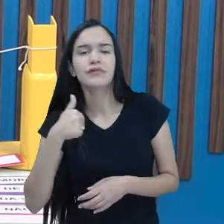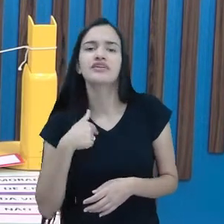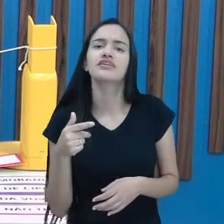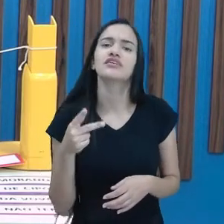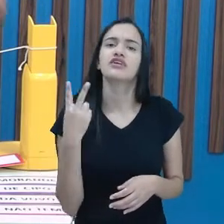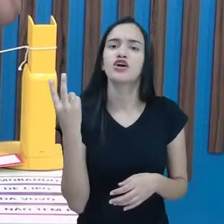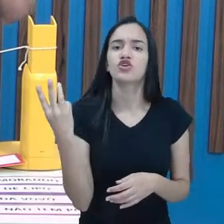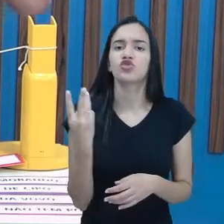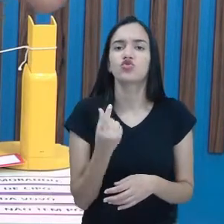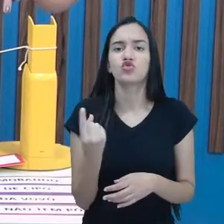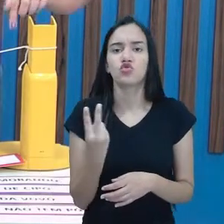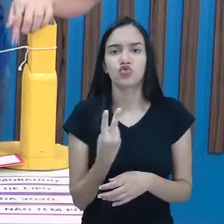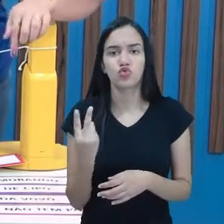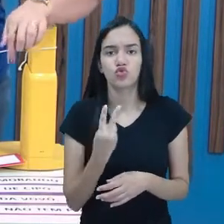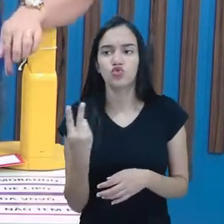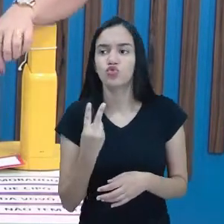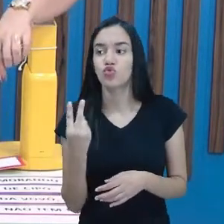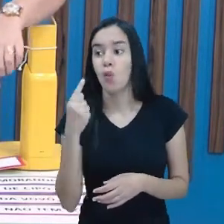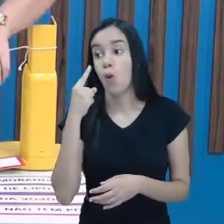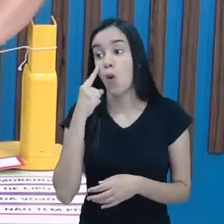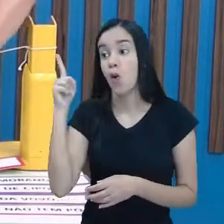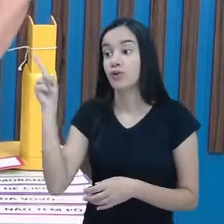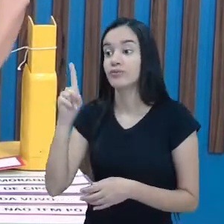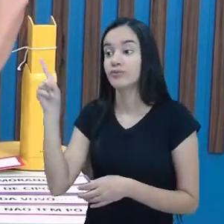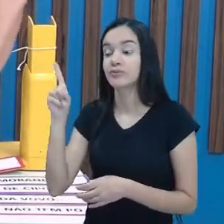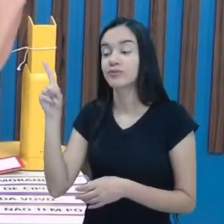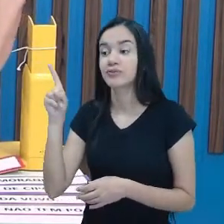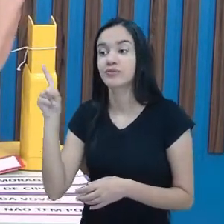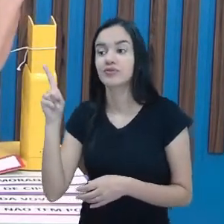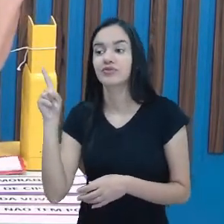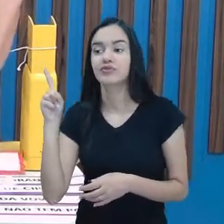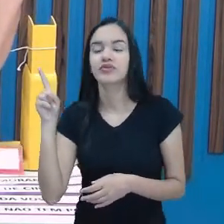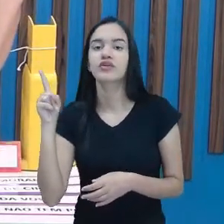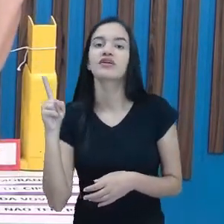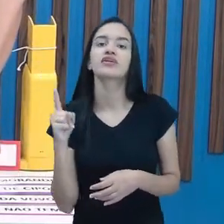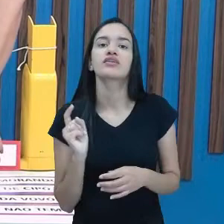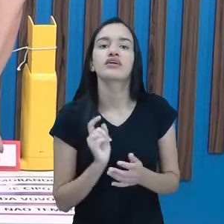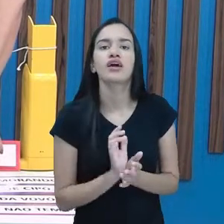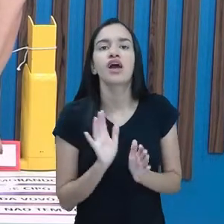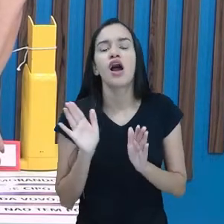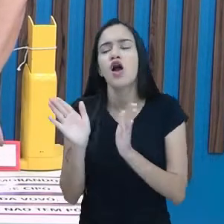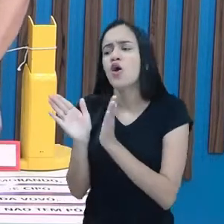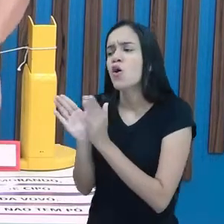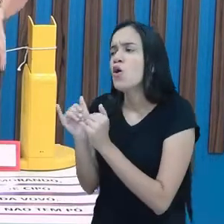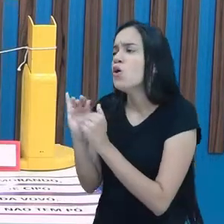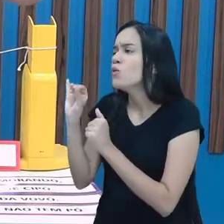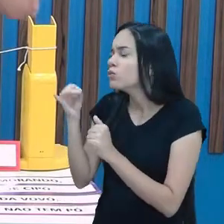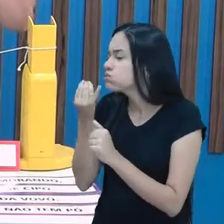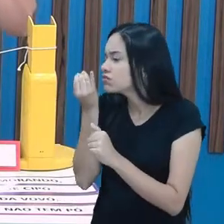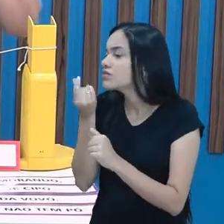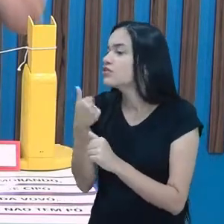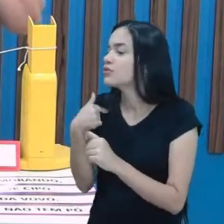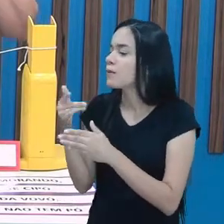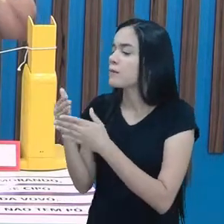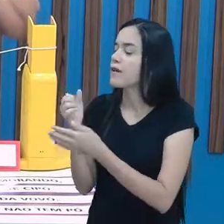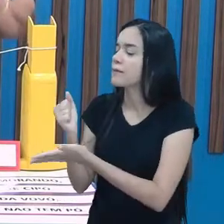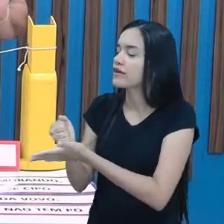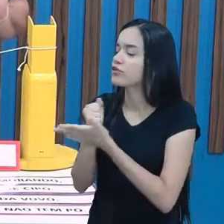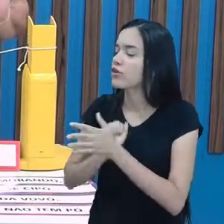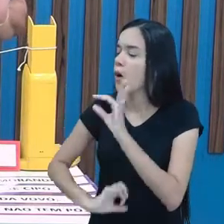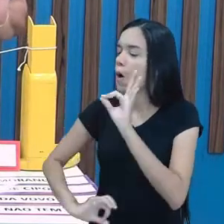leu, está aqui ó, nas minhas fichinhas. Eu vou pedir a professora Josi, pra vir me ajudar aqui a